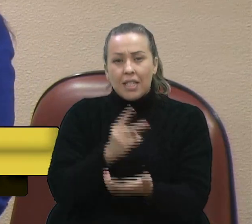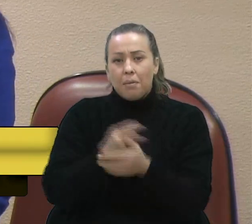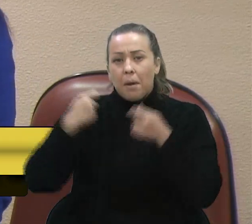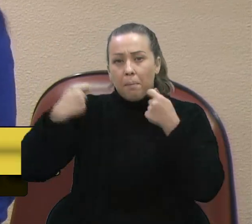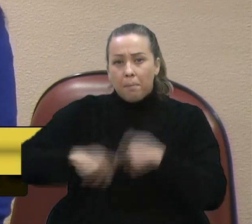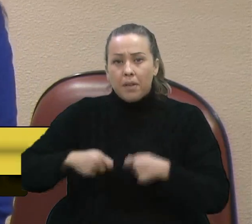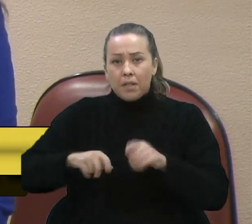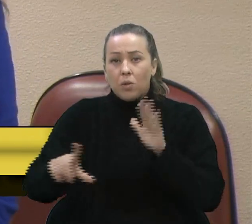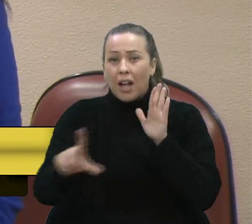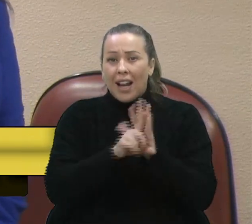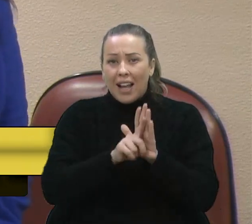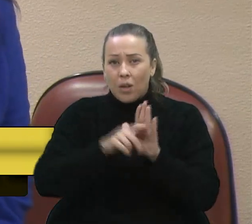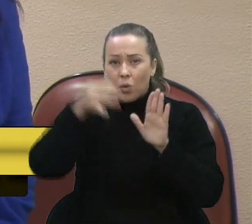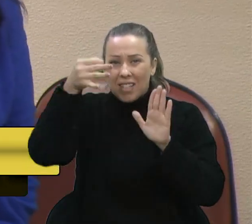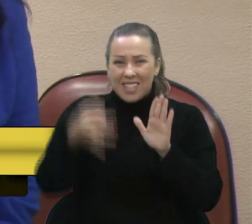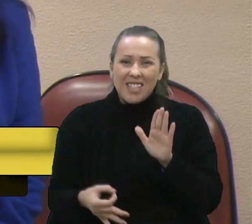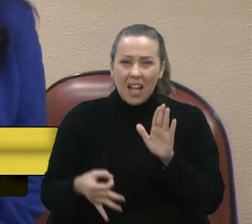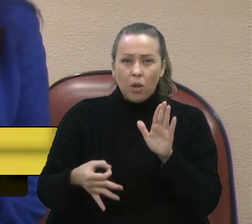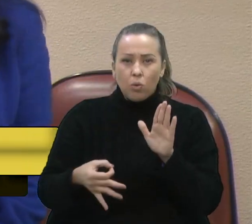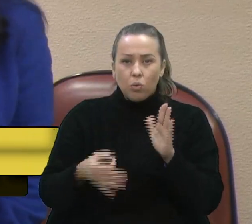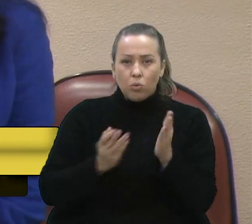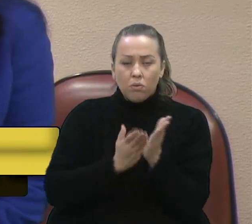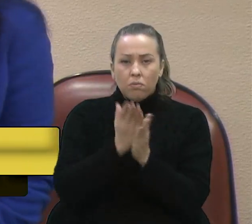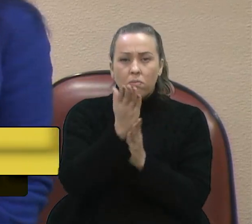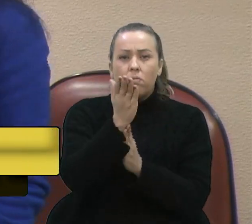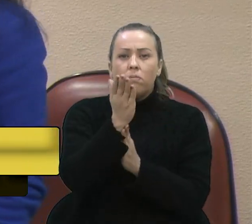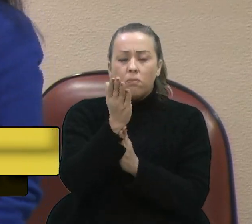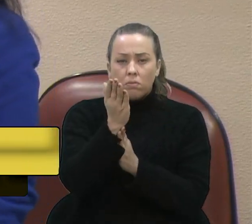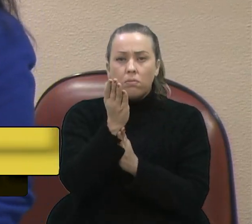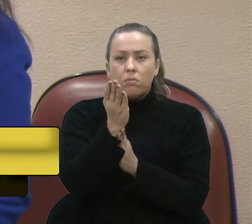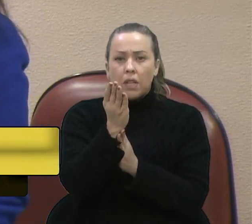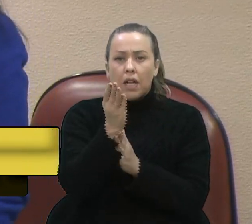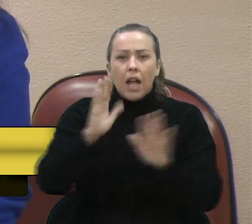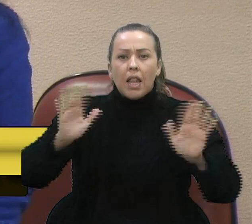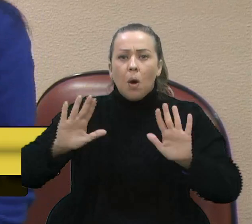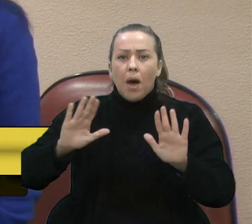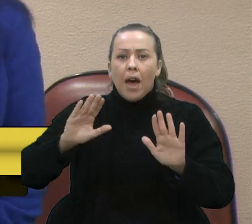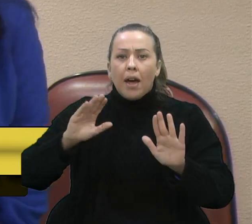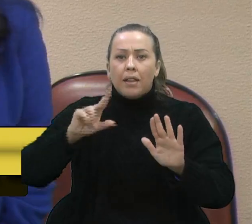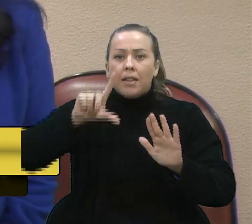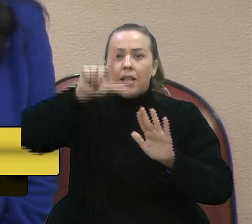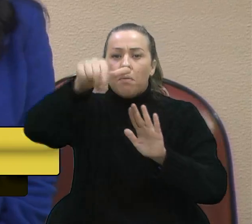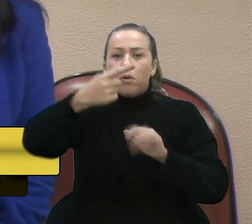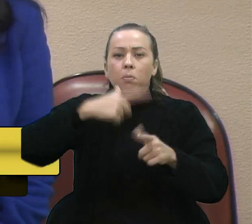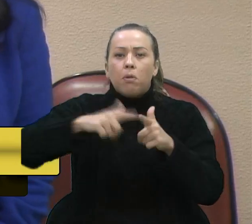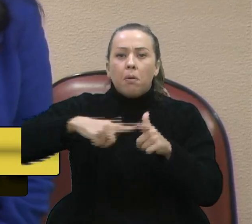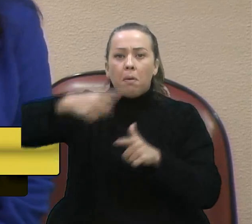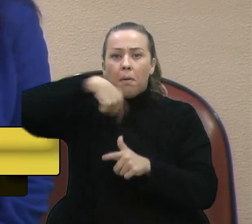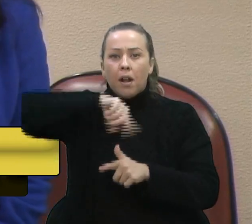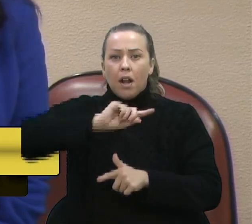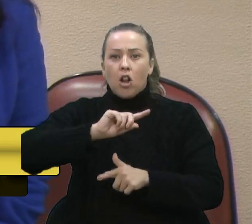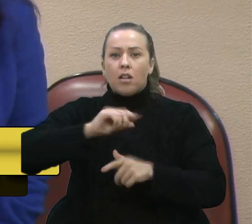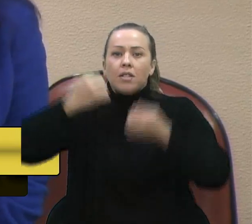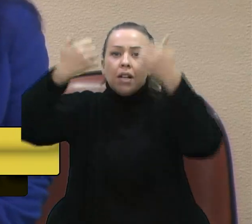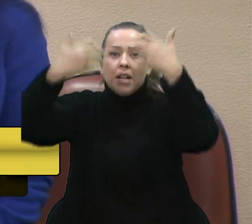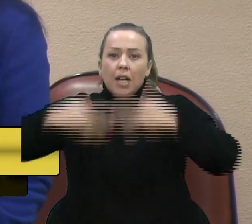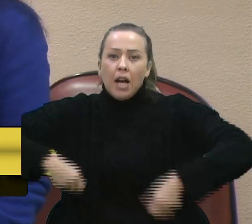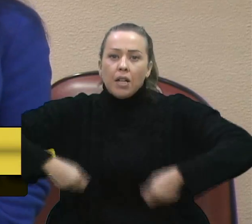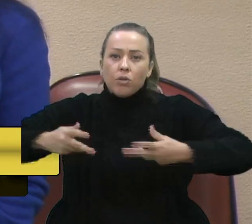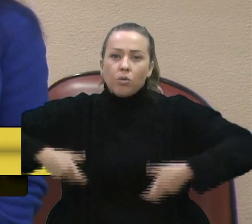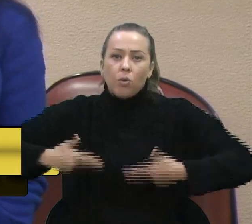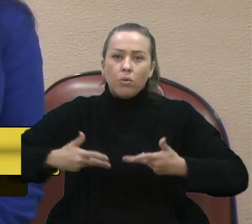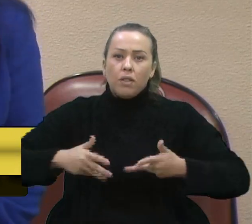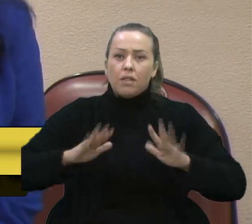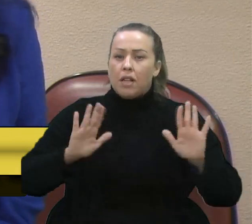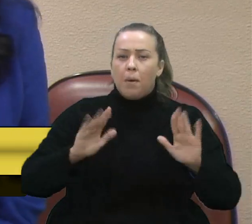do que é lei, do que é legal, do que é correto, do que não vai nos comprometer ali na frente com o Tribunal de Contas, e não